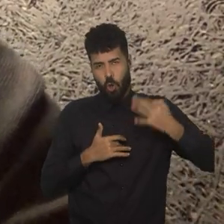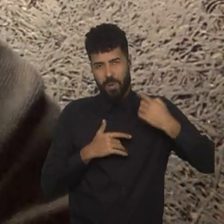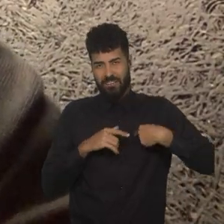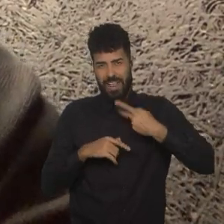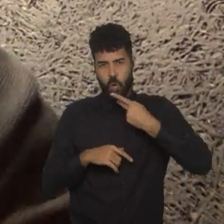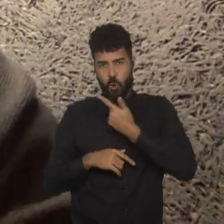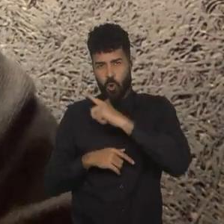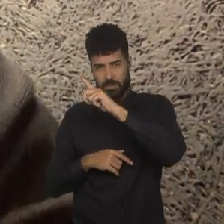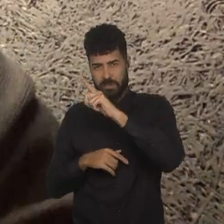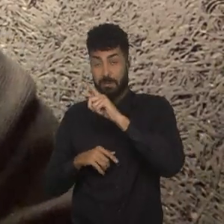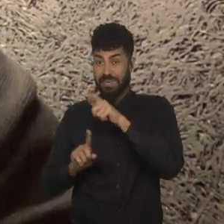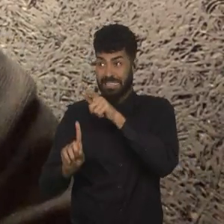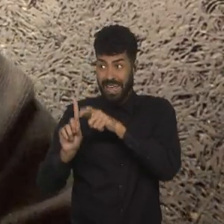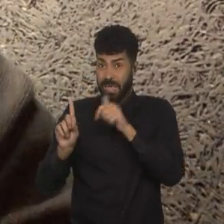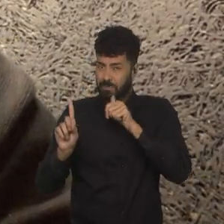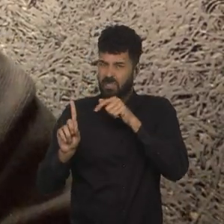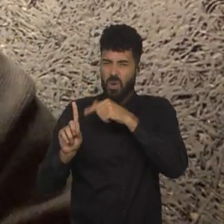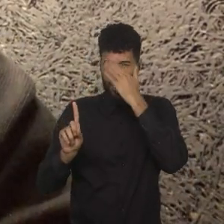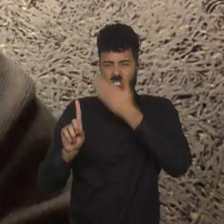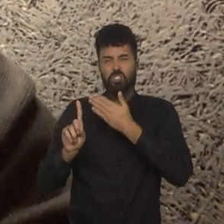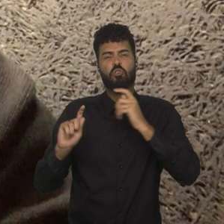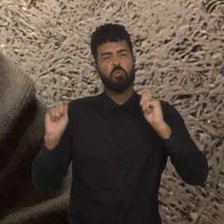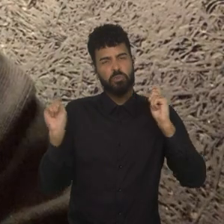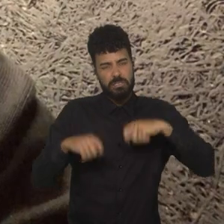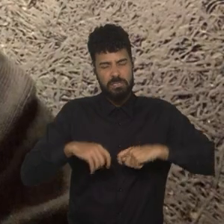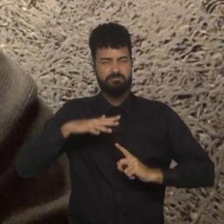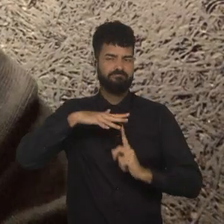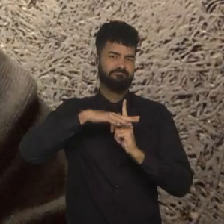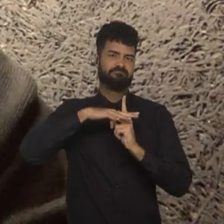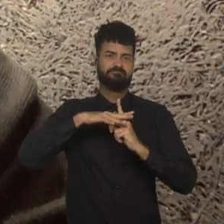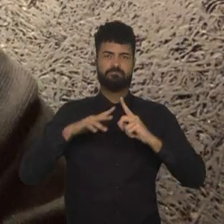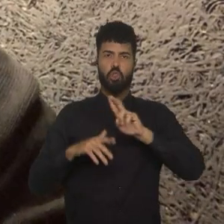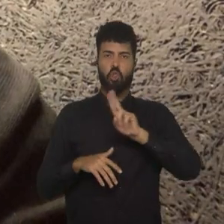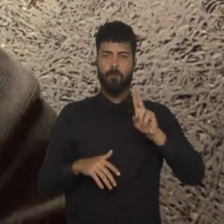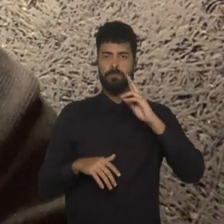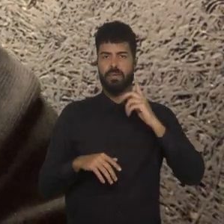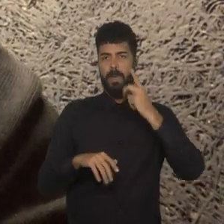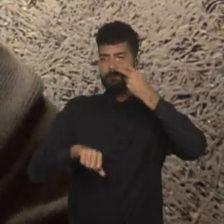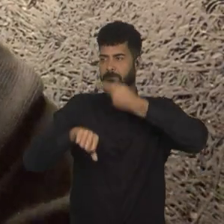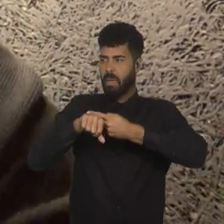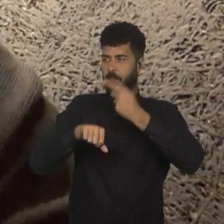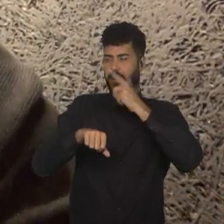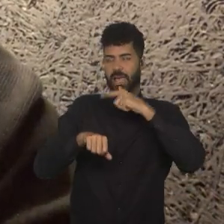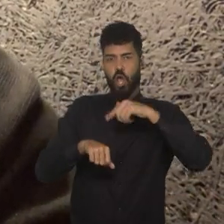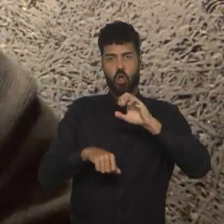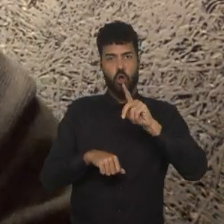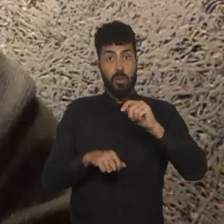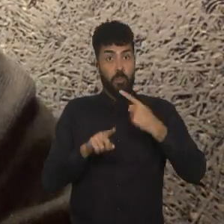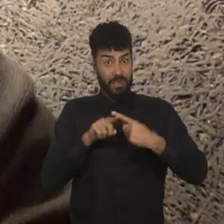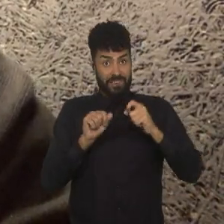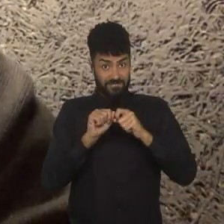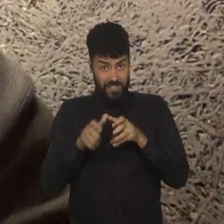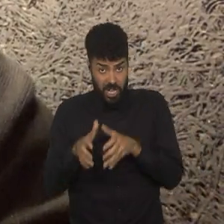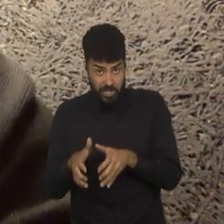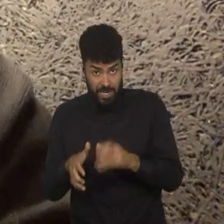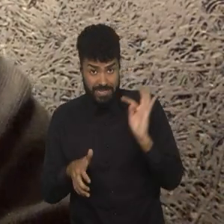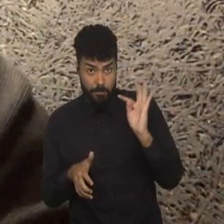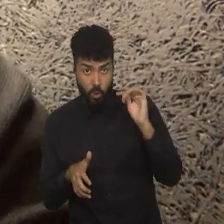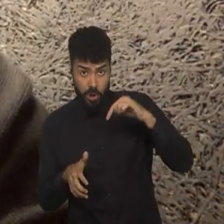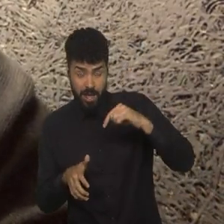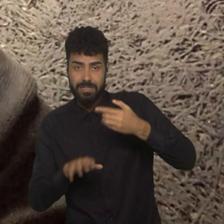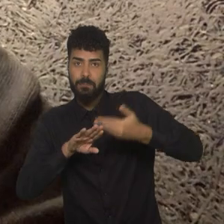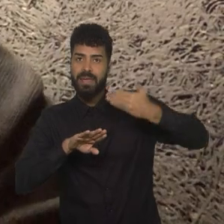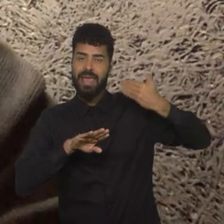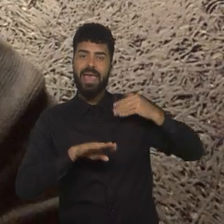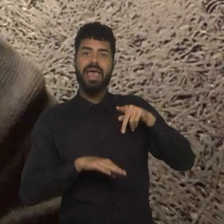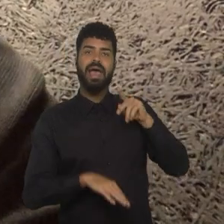Mas eu acho que ela tem um potencial gigantesco pra ser o grande nome dessa Copa, pelo que ela tem feito, não só nessa temporada, mas as anteriores, que é